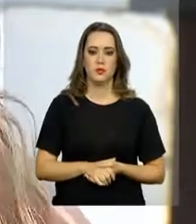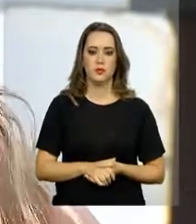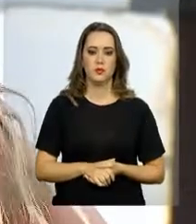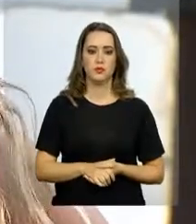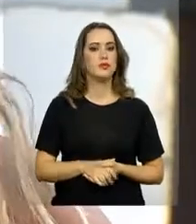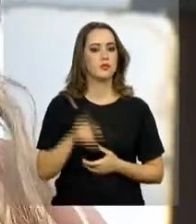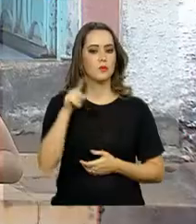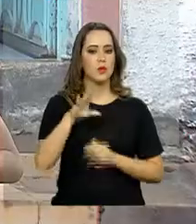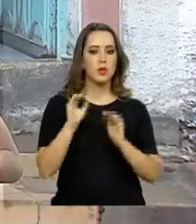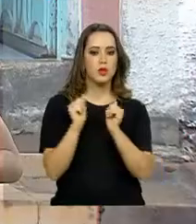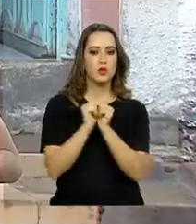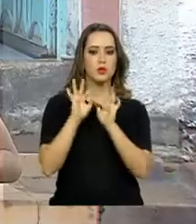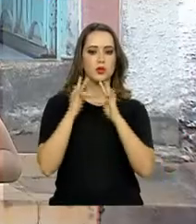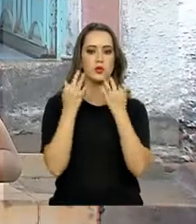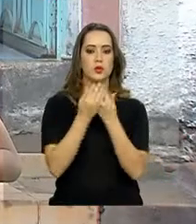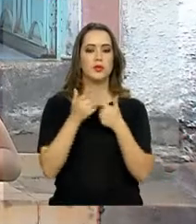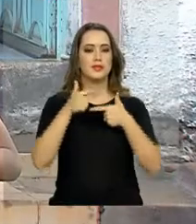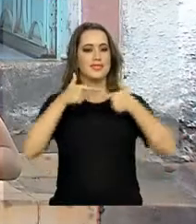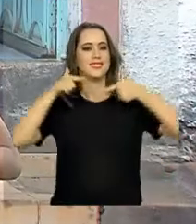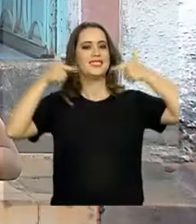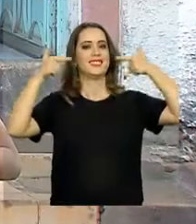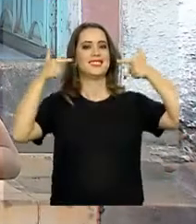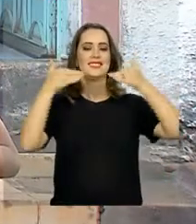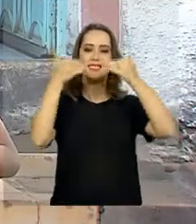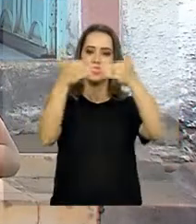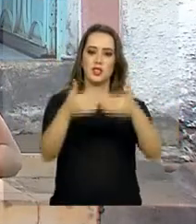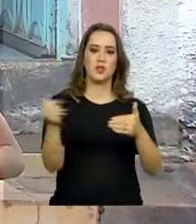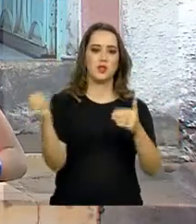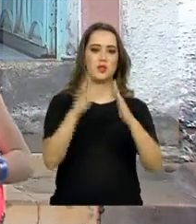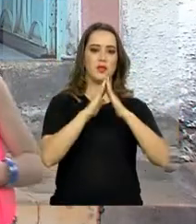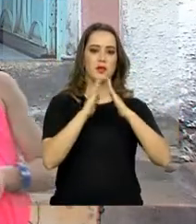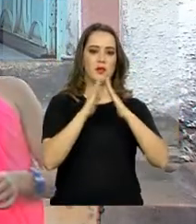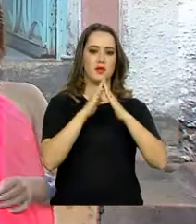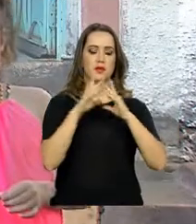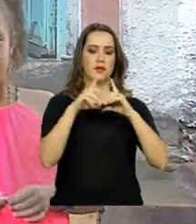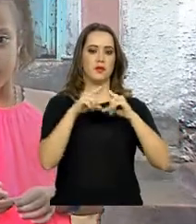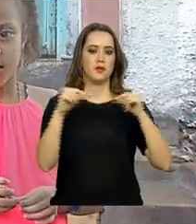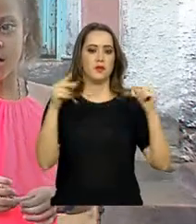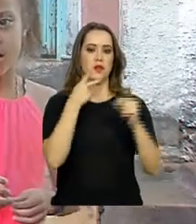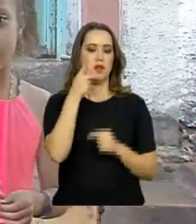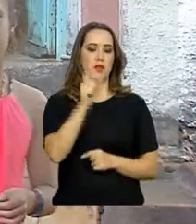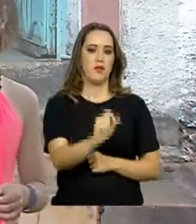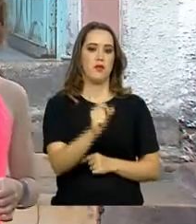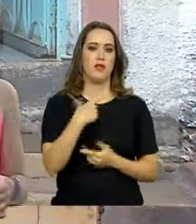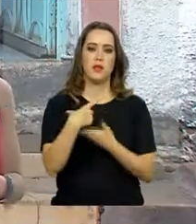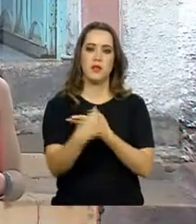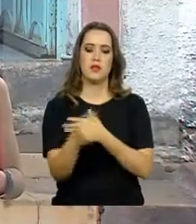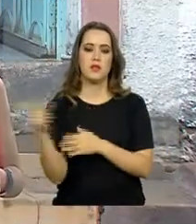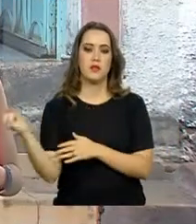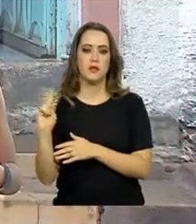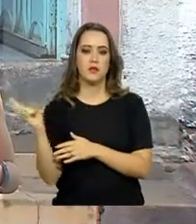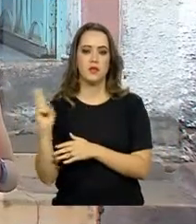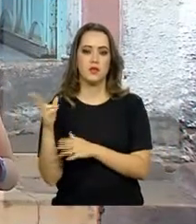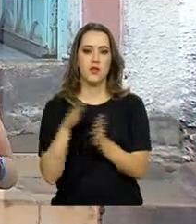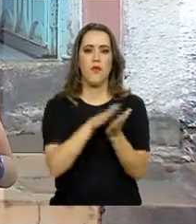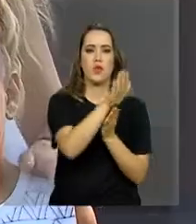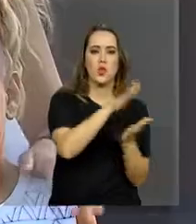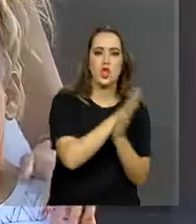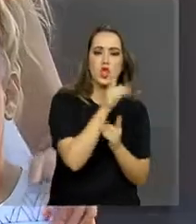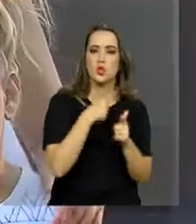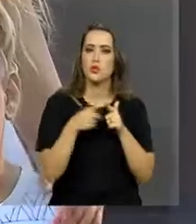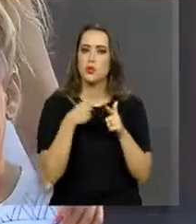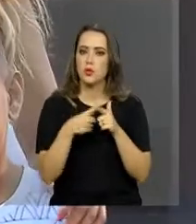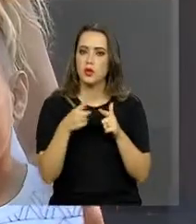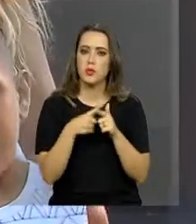Stephanie e a família são só sorrisos em frente à nova casa em Brasília. Ela conta que saiu da Venezuela fugindo da crise